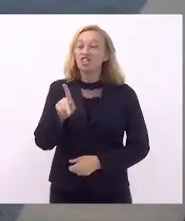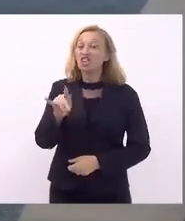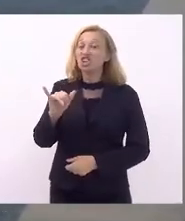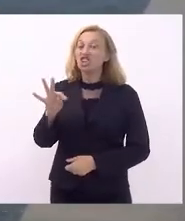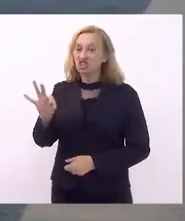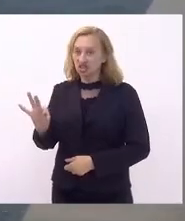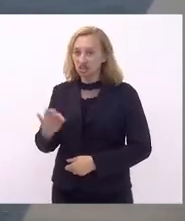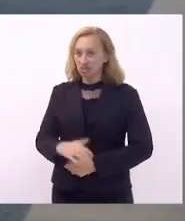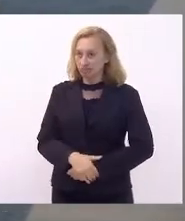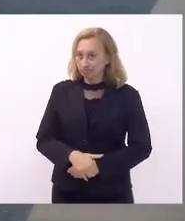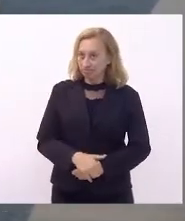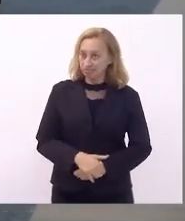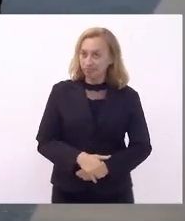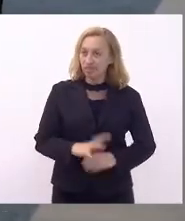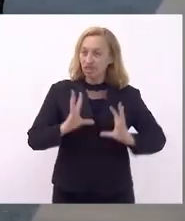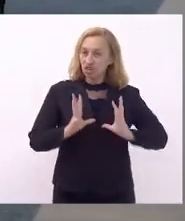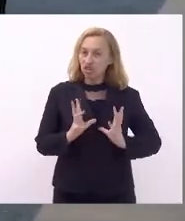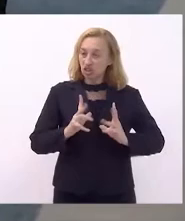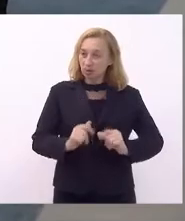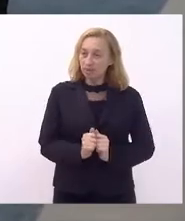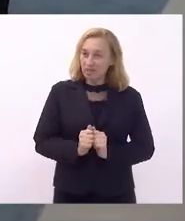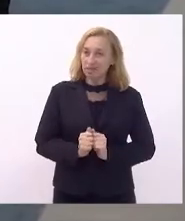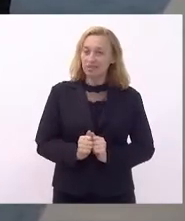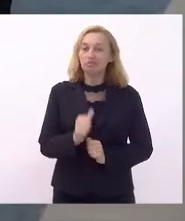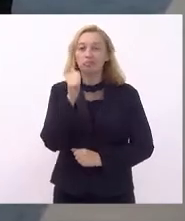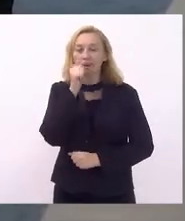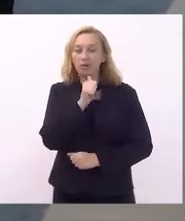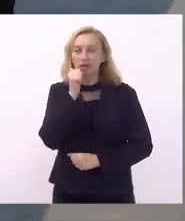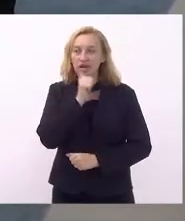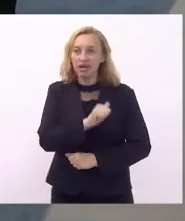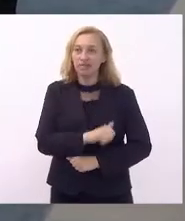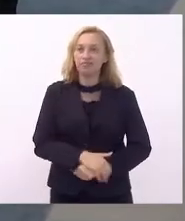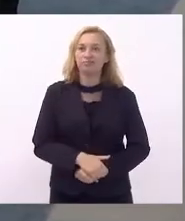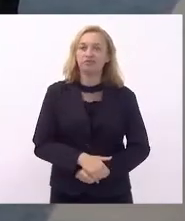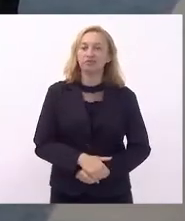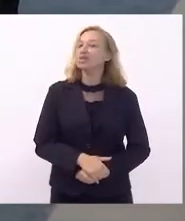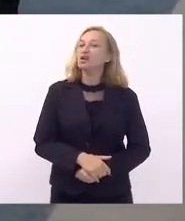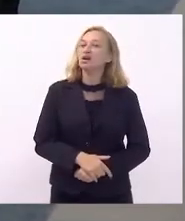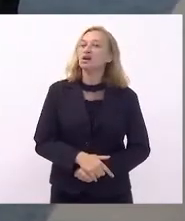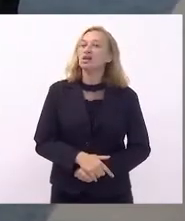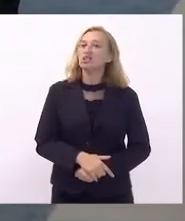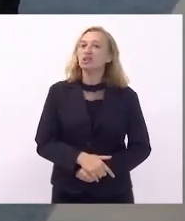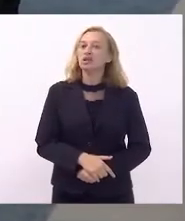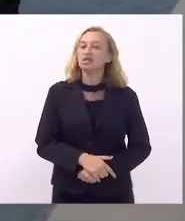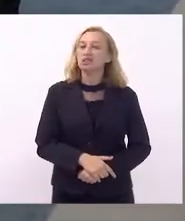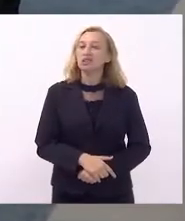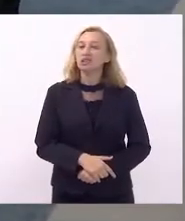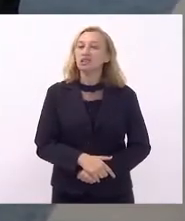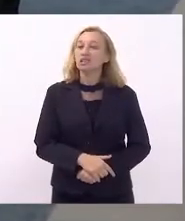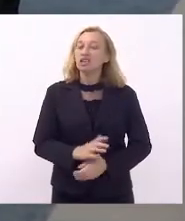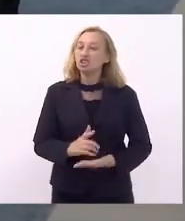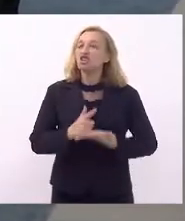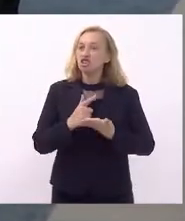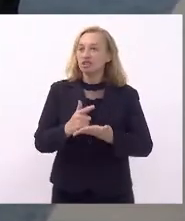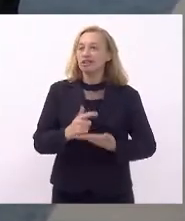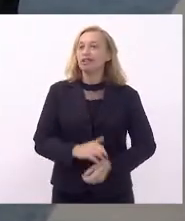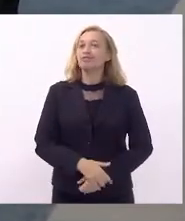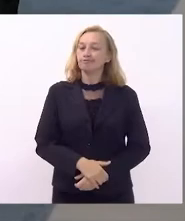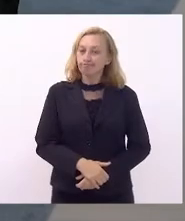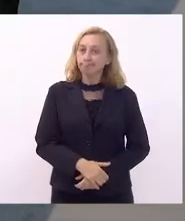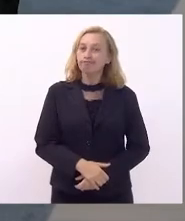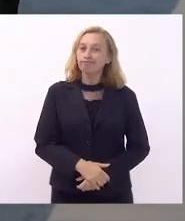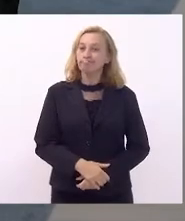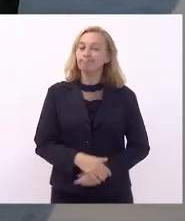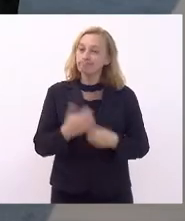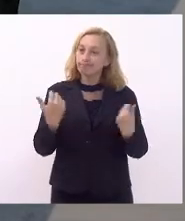deputado Carlos Macedo, que eu ousaria dizer não é um mero kit de higiene, é um kit de higiene e dignidade, porque